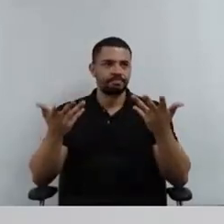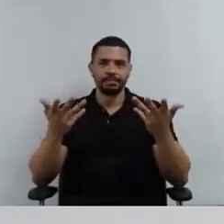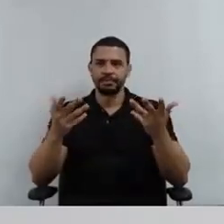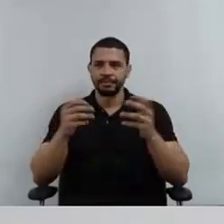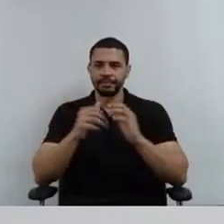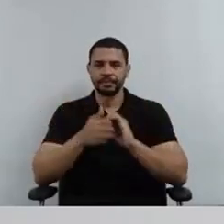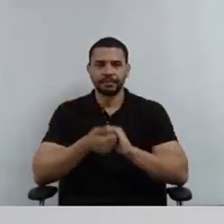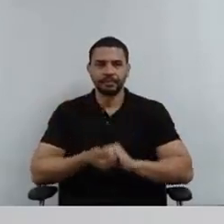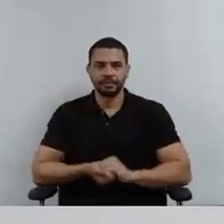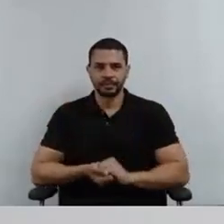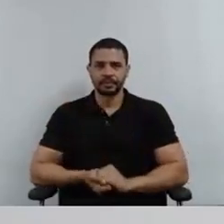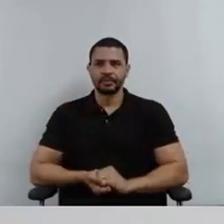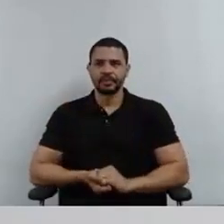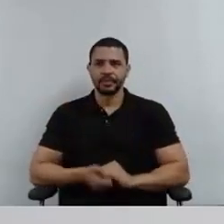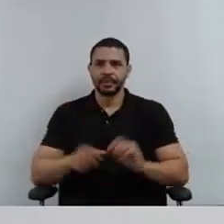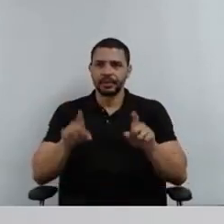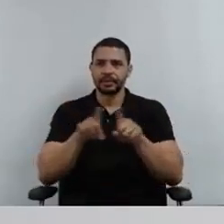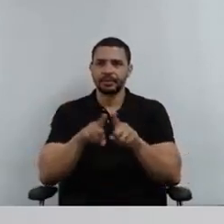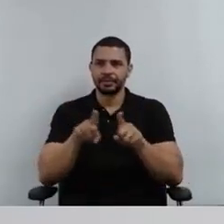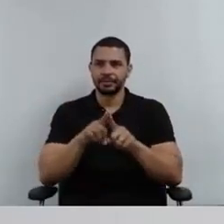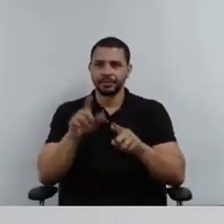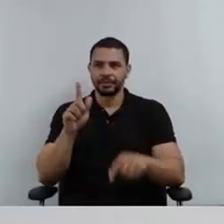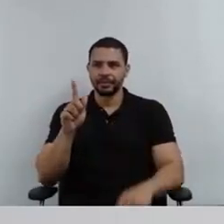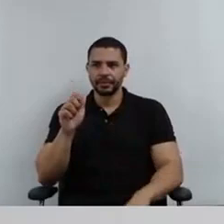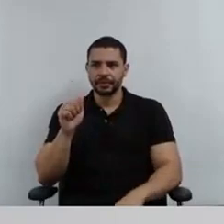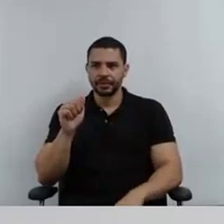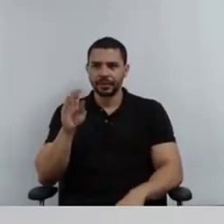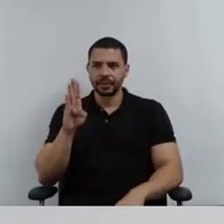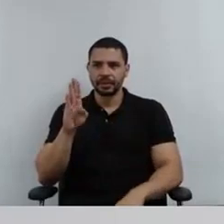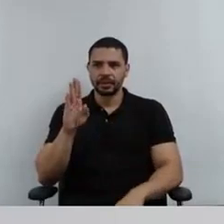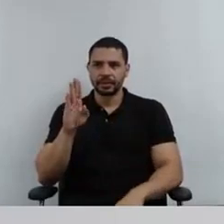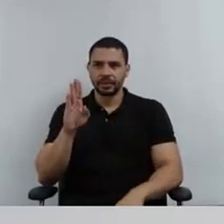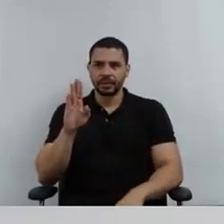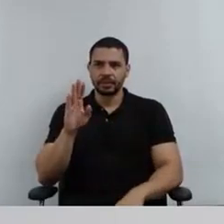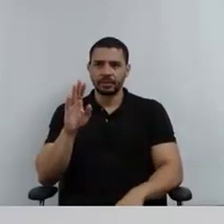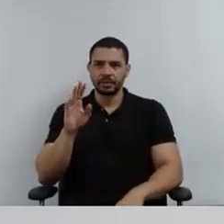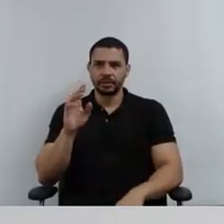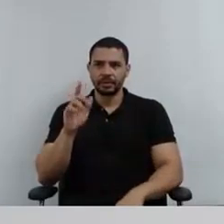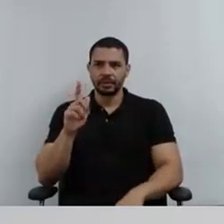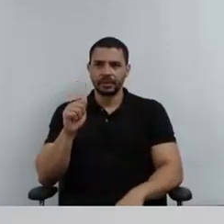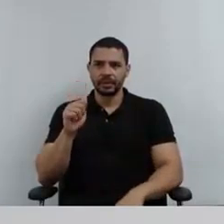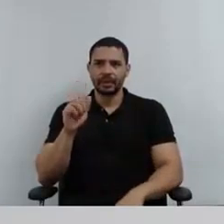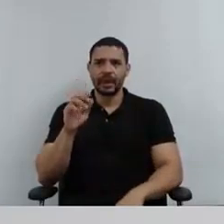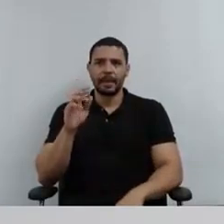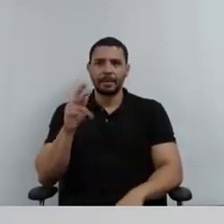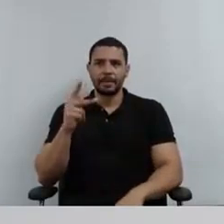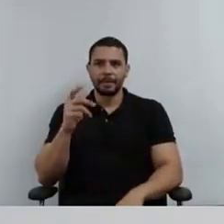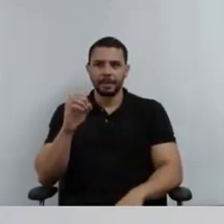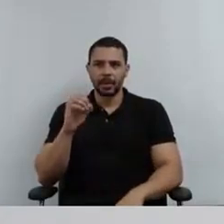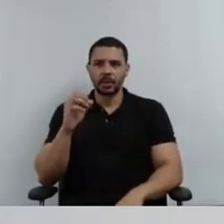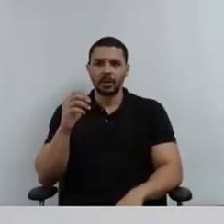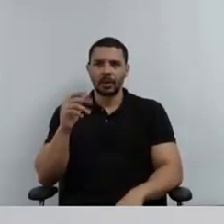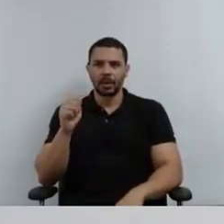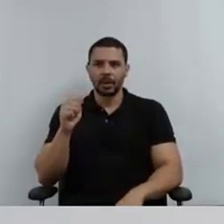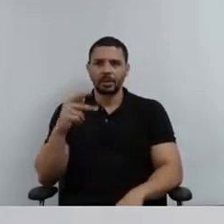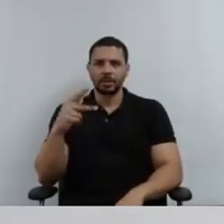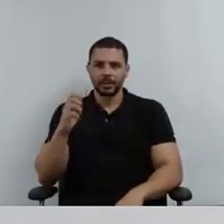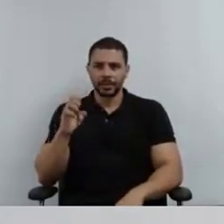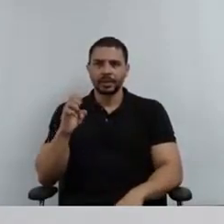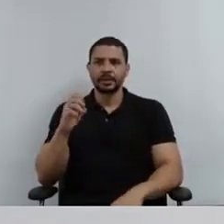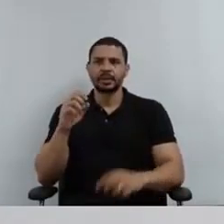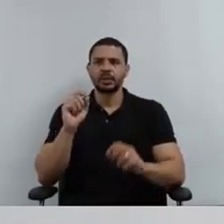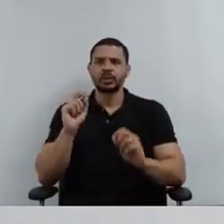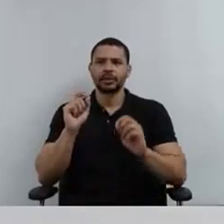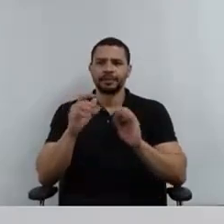Grapoab também virtual, que, enfim, é um facilitador virtual com relação aos processos